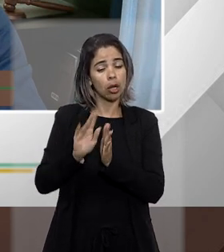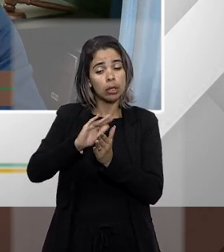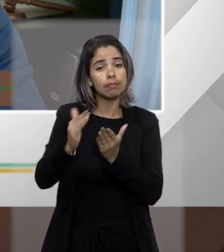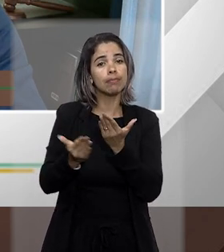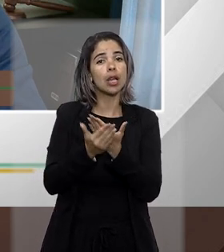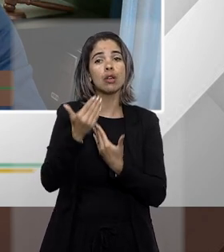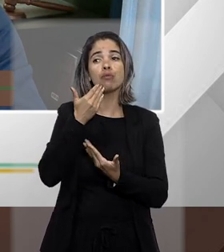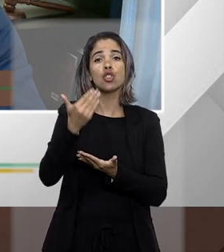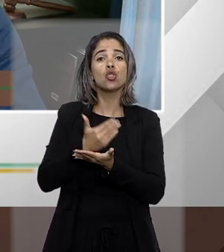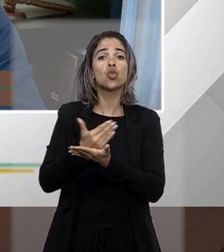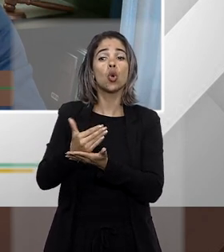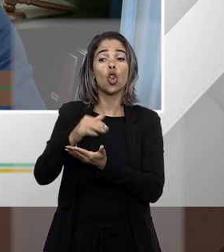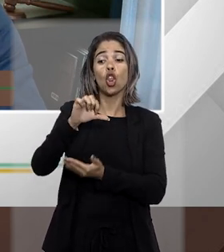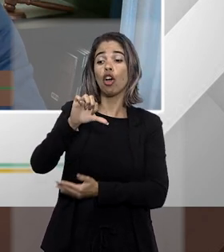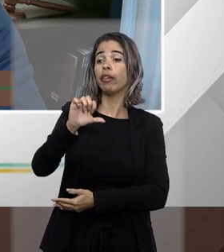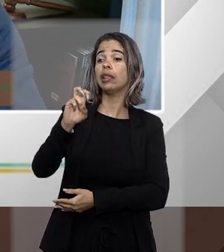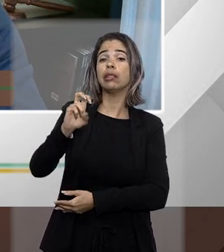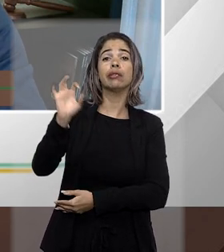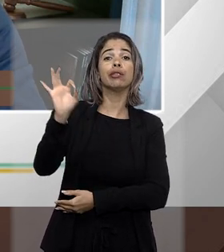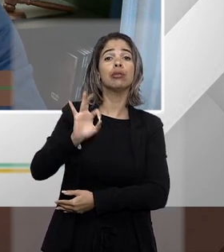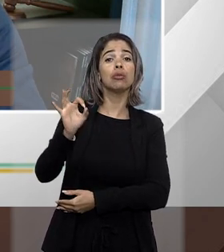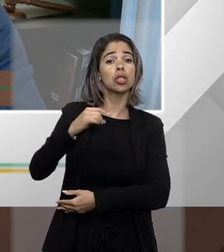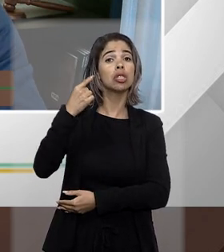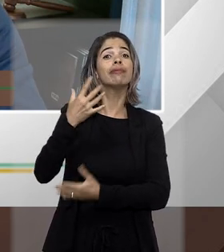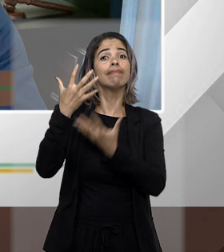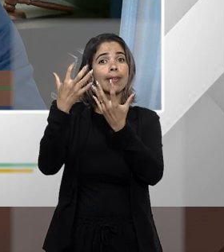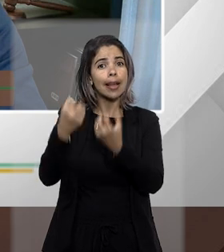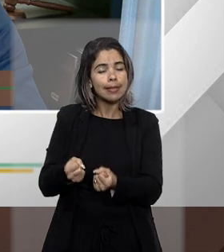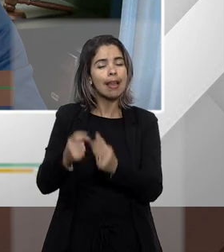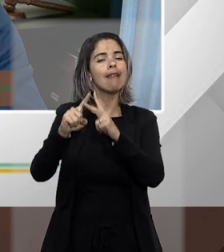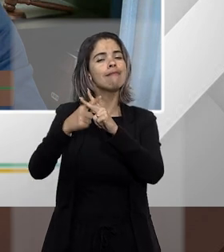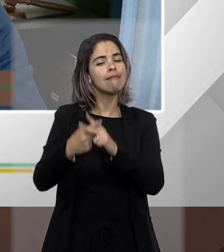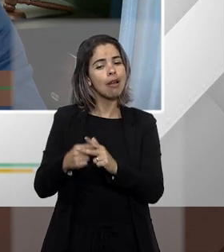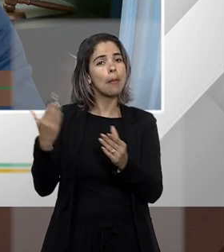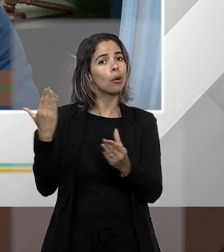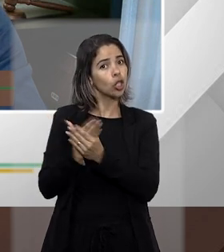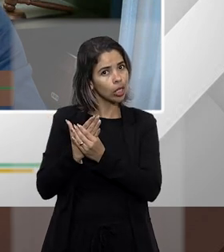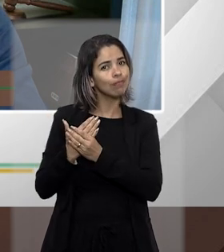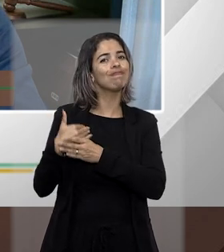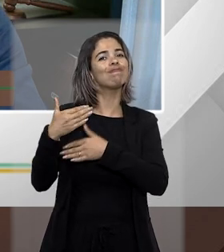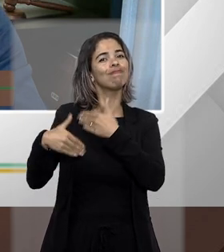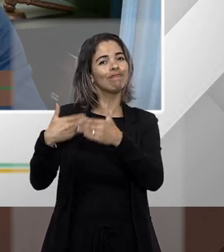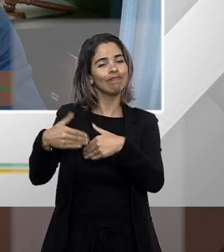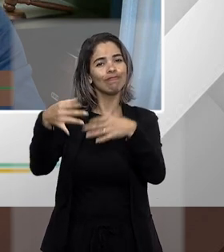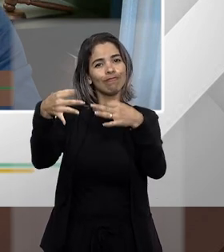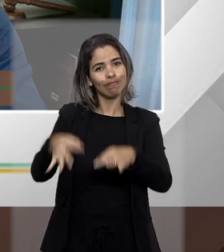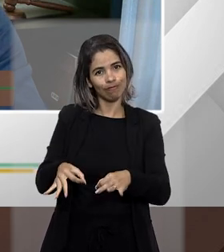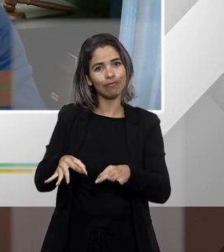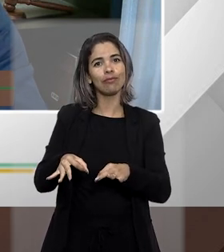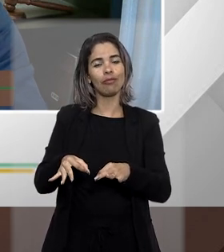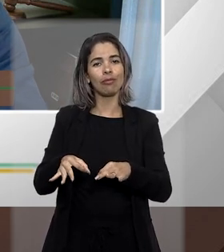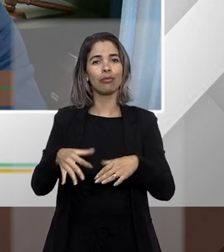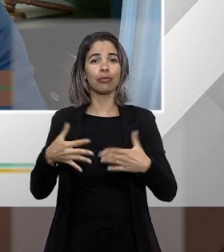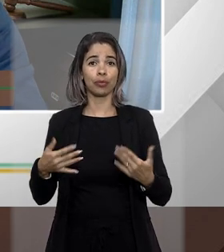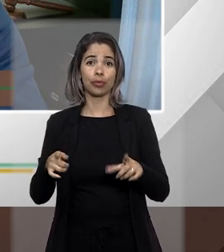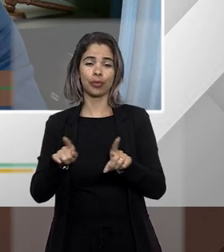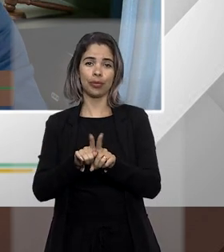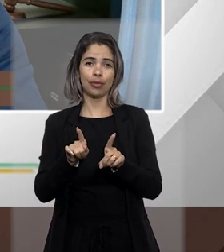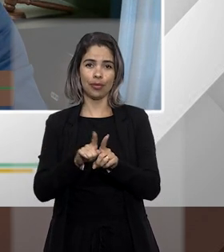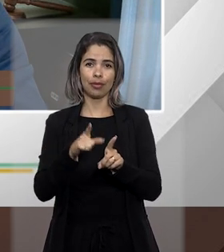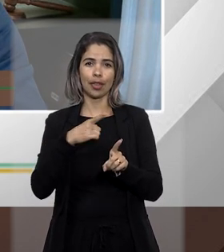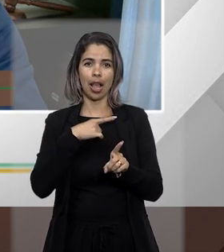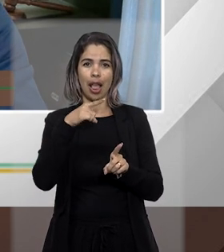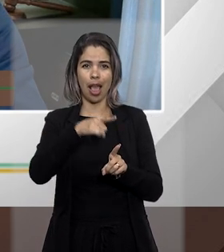advogados e o processo continua porque um outro diretriz do Código Processo Civil 2015 é o